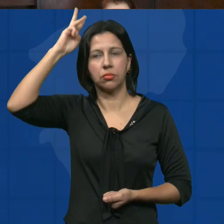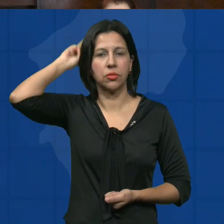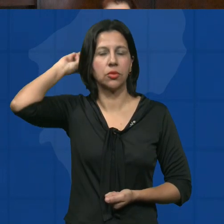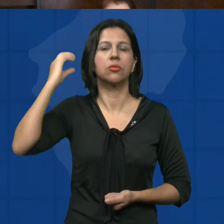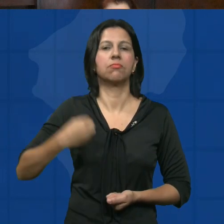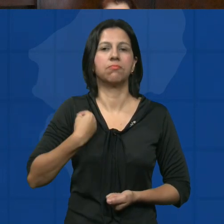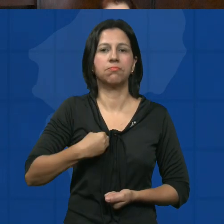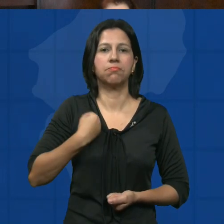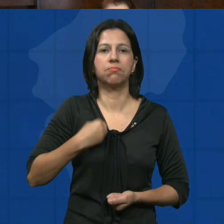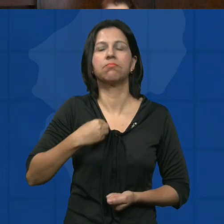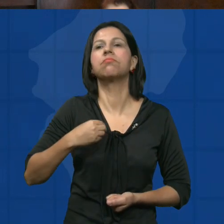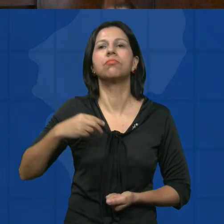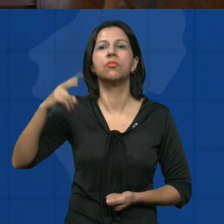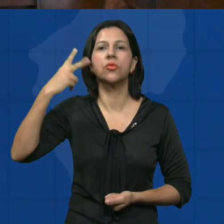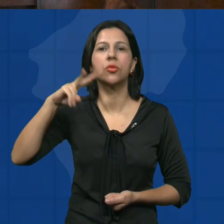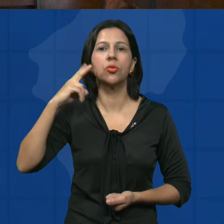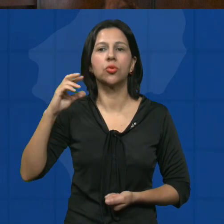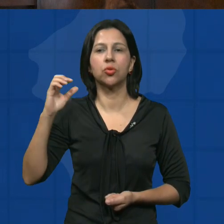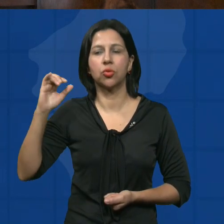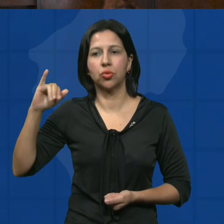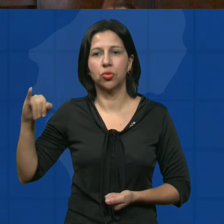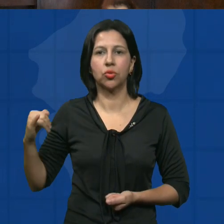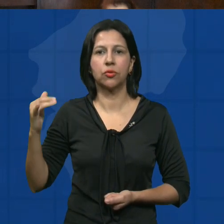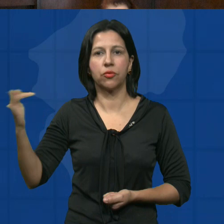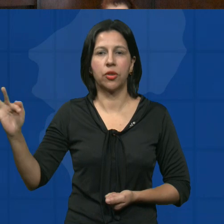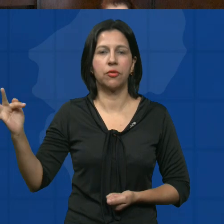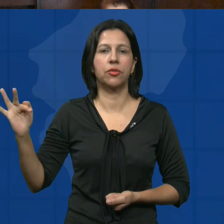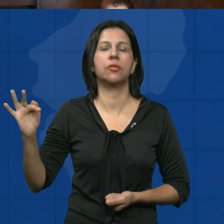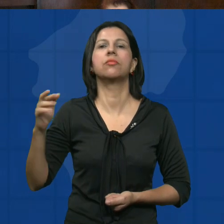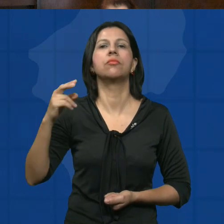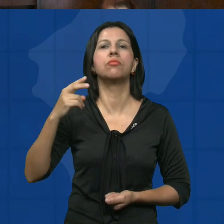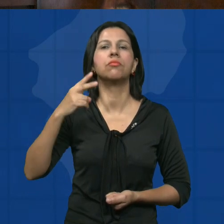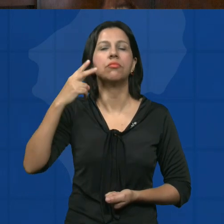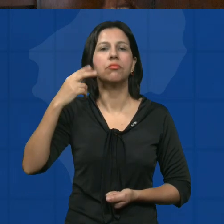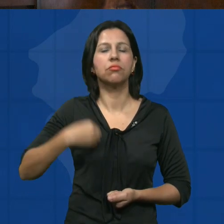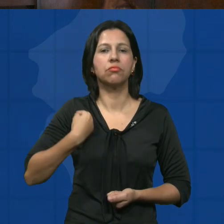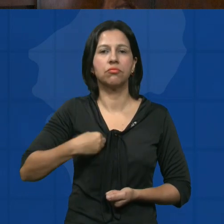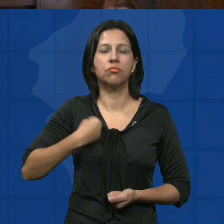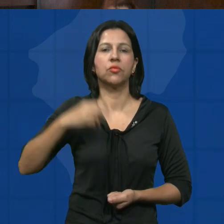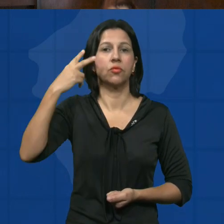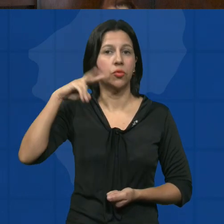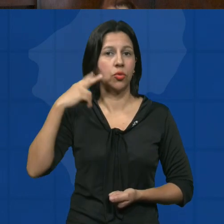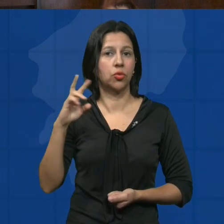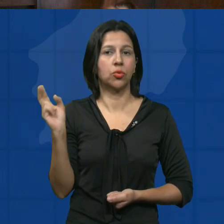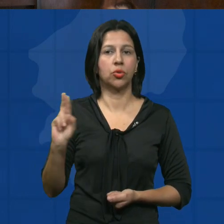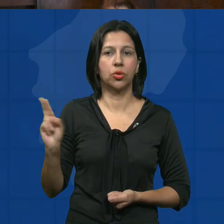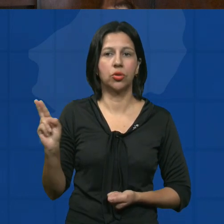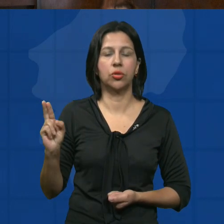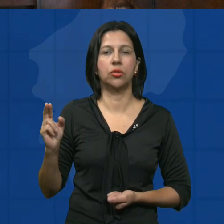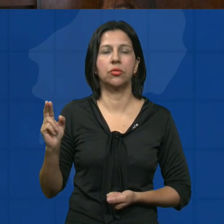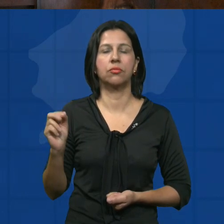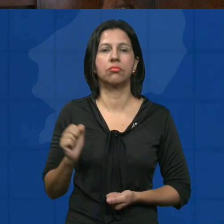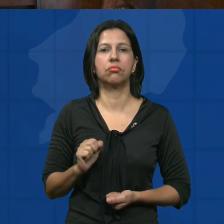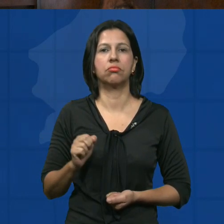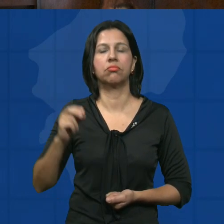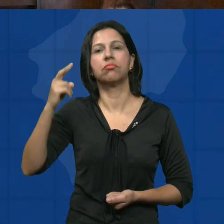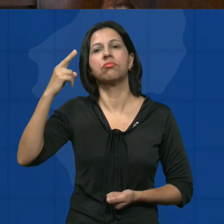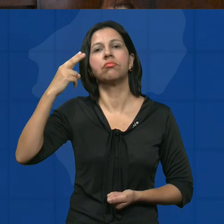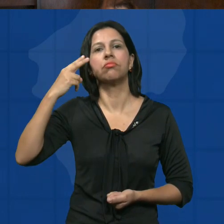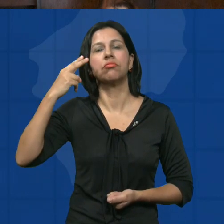Vereador Agente Federal Júnior Fefe Vereador Rogerinho Vereador Doutor Neixar